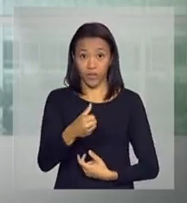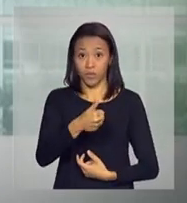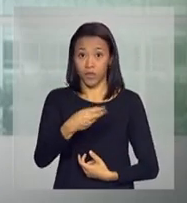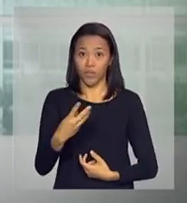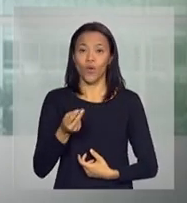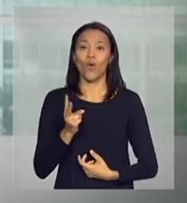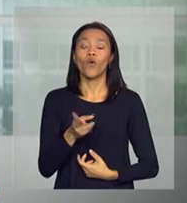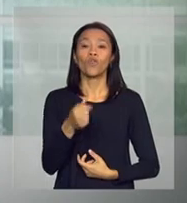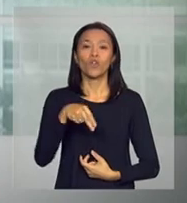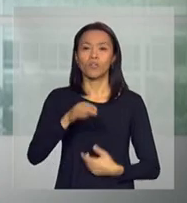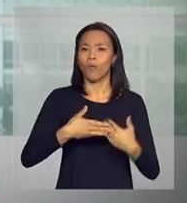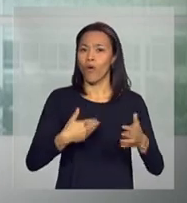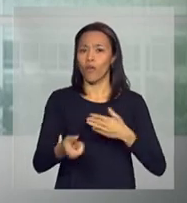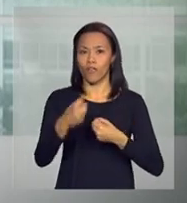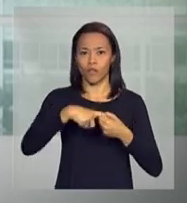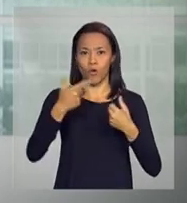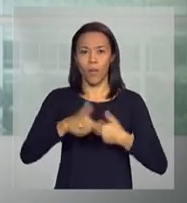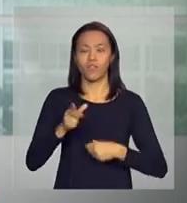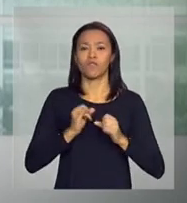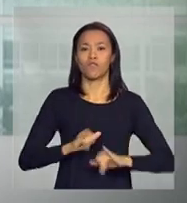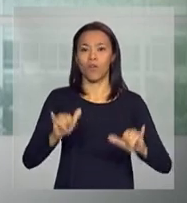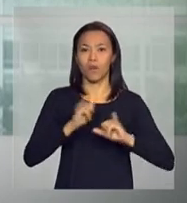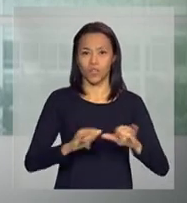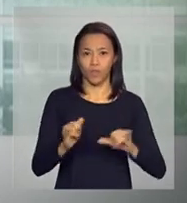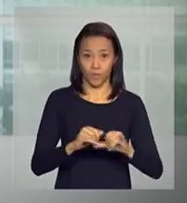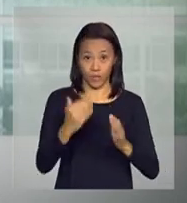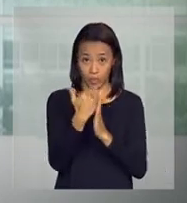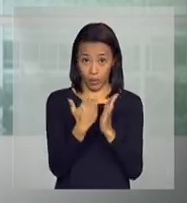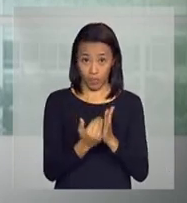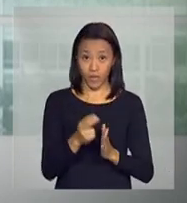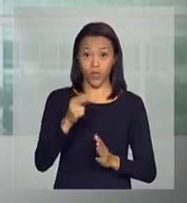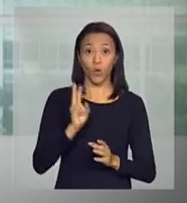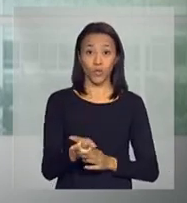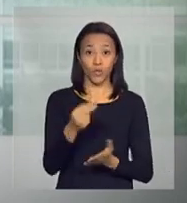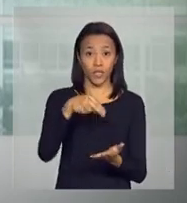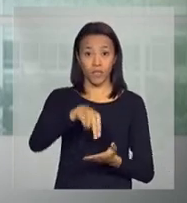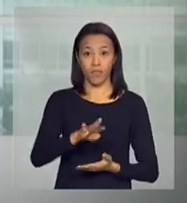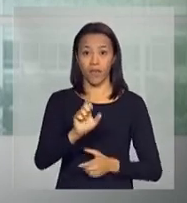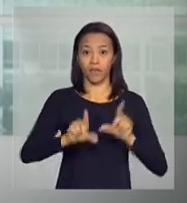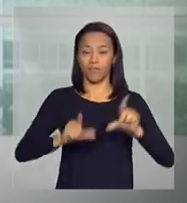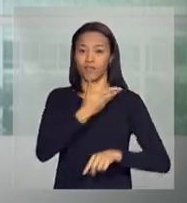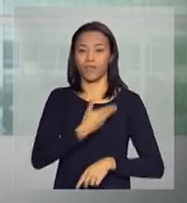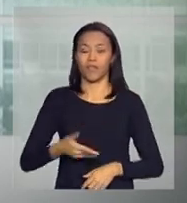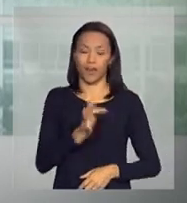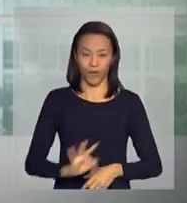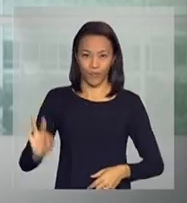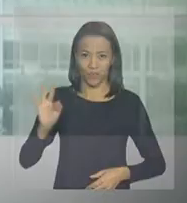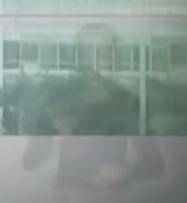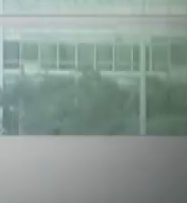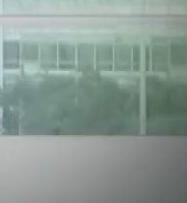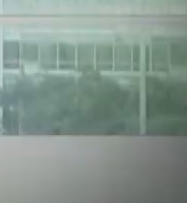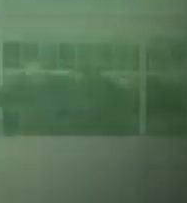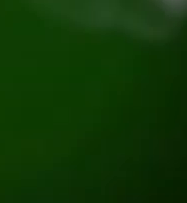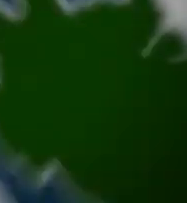Nós podemos voltar a qualquer momento com outras informações na nossa programação. Continue na NBR, a TV do Governo Federal. Tchau.